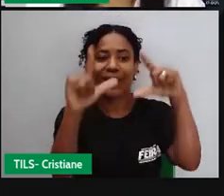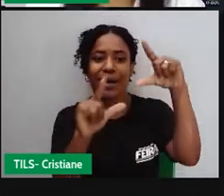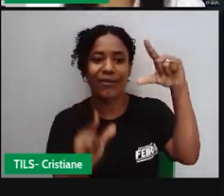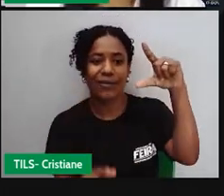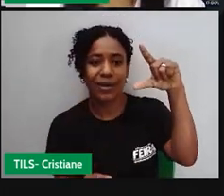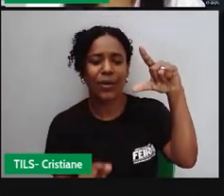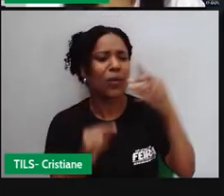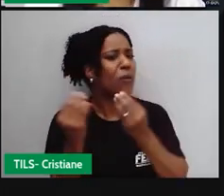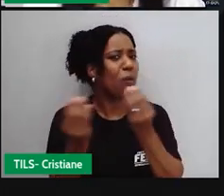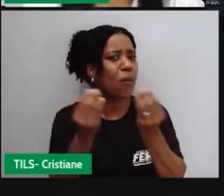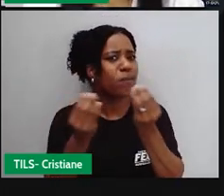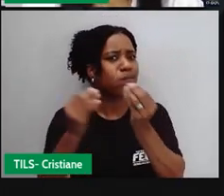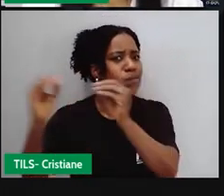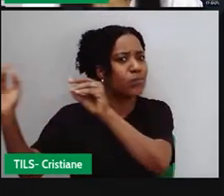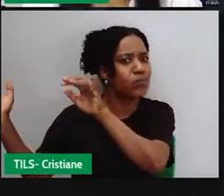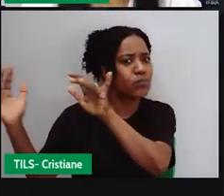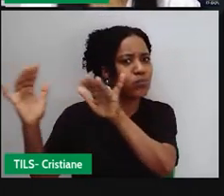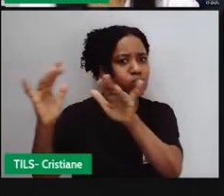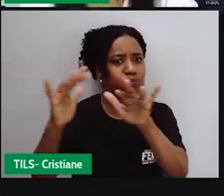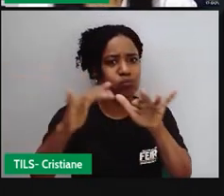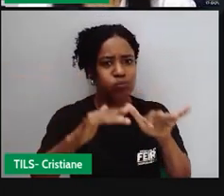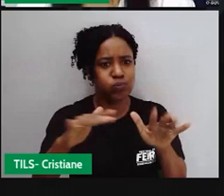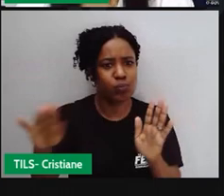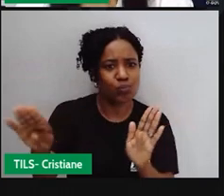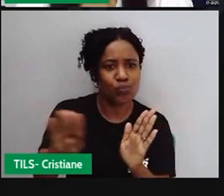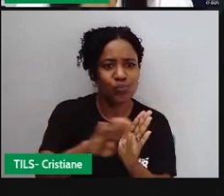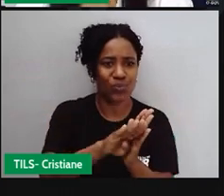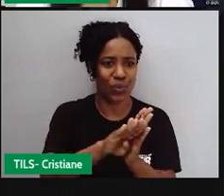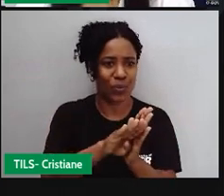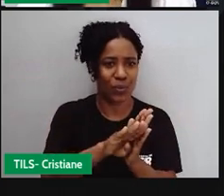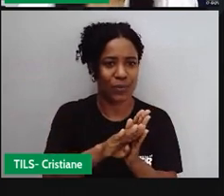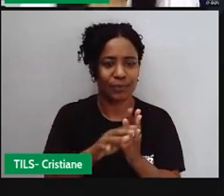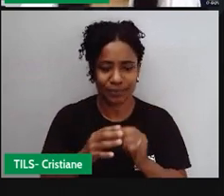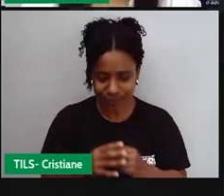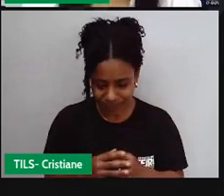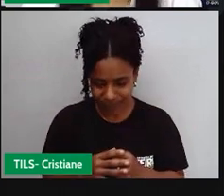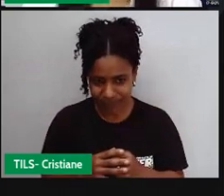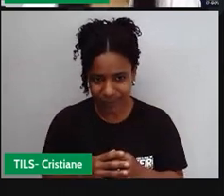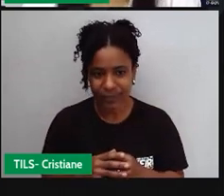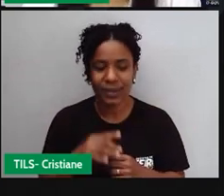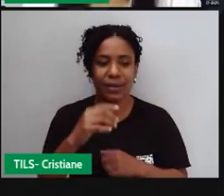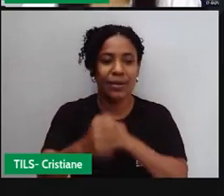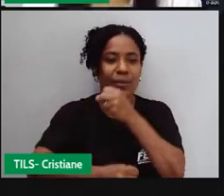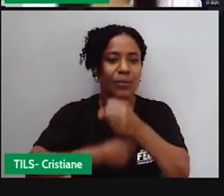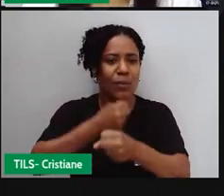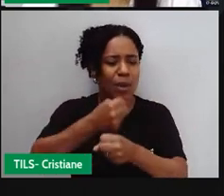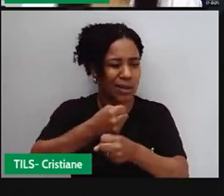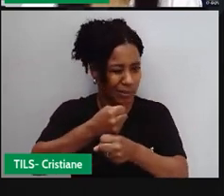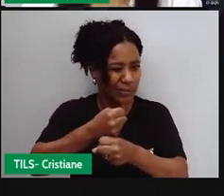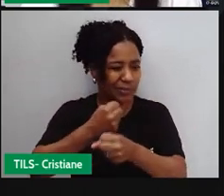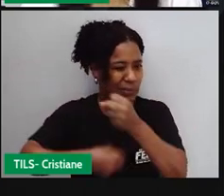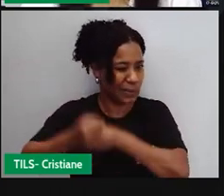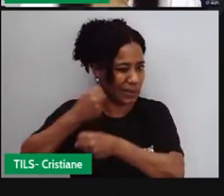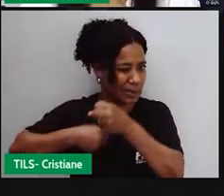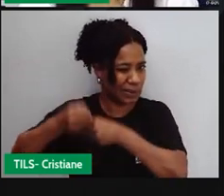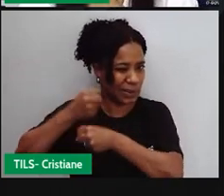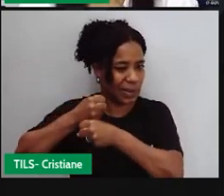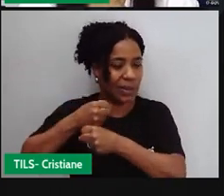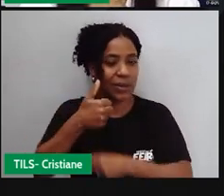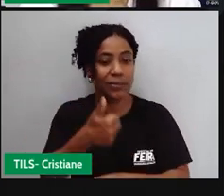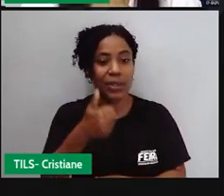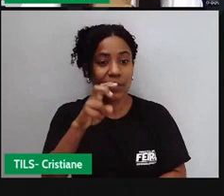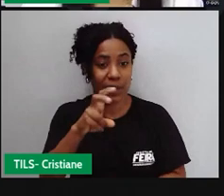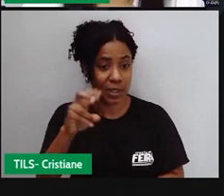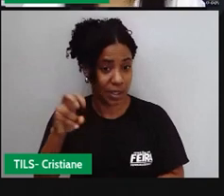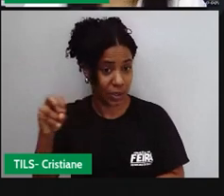Então, vamos lá. A partir aí da chegada dos portugueses, né? Em 1500, ao Brasil, onde